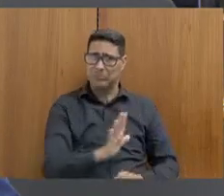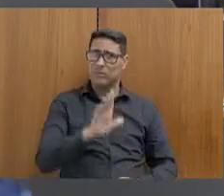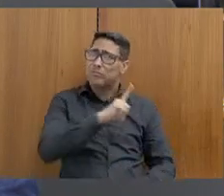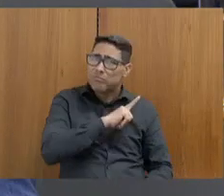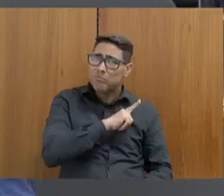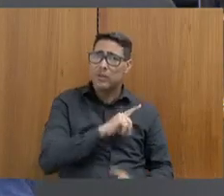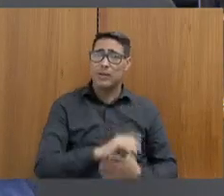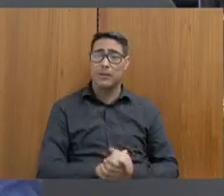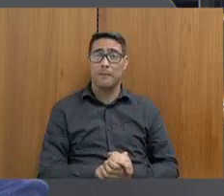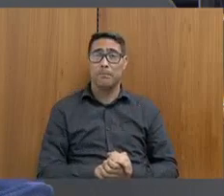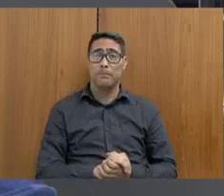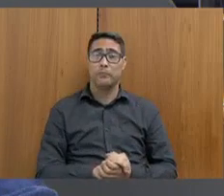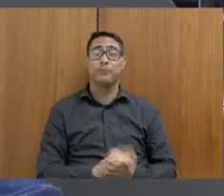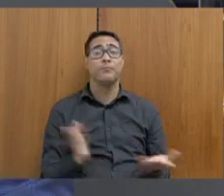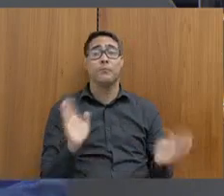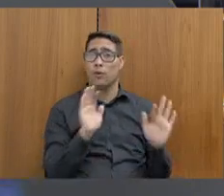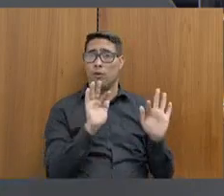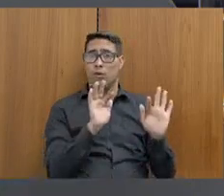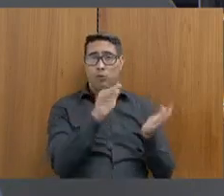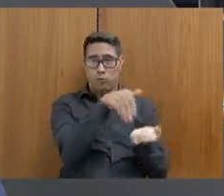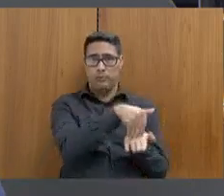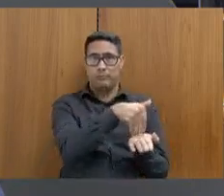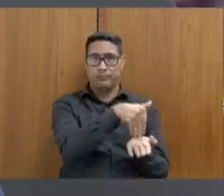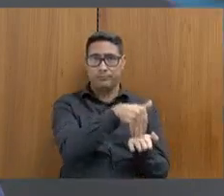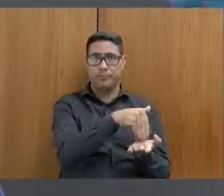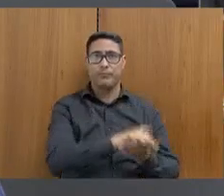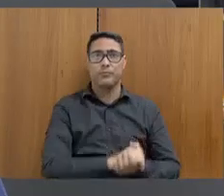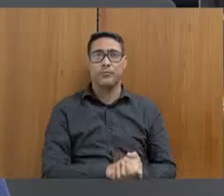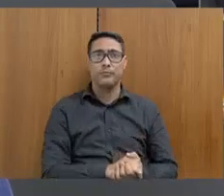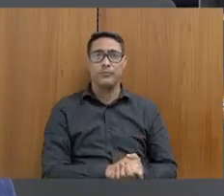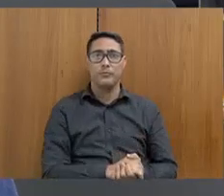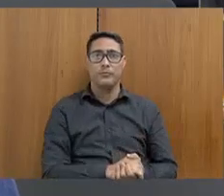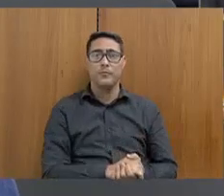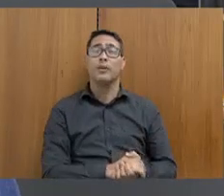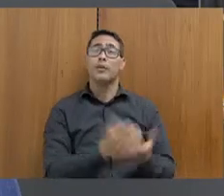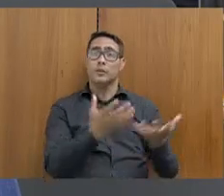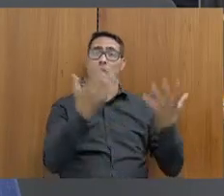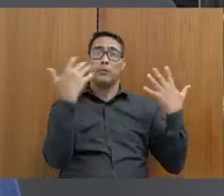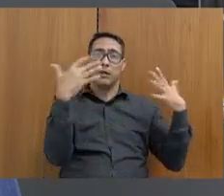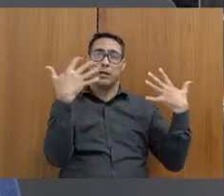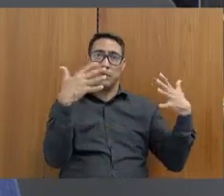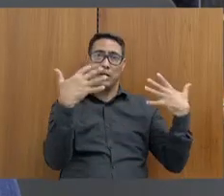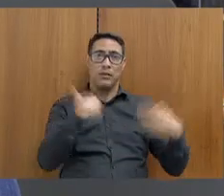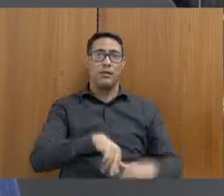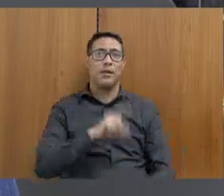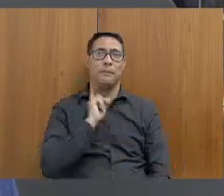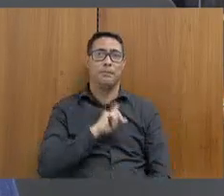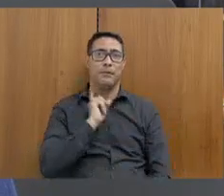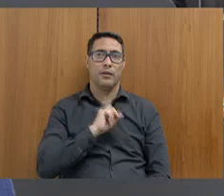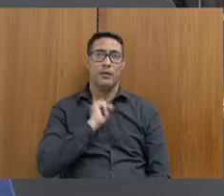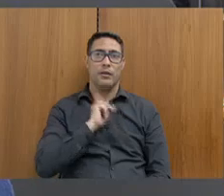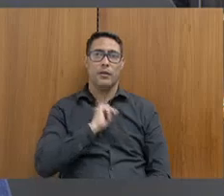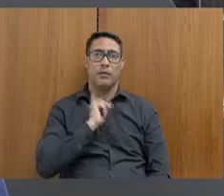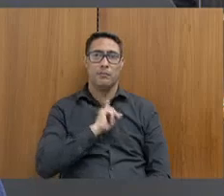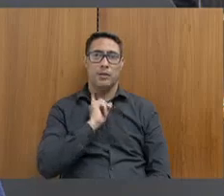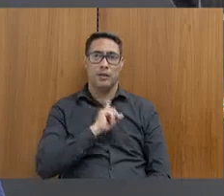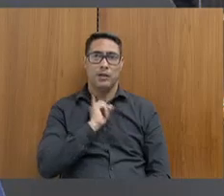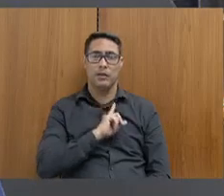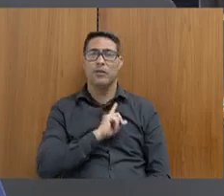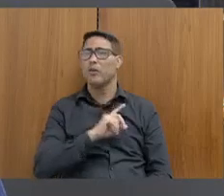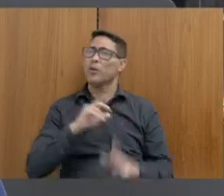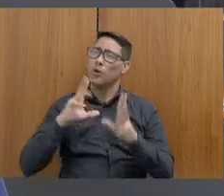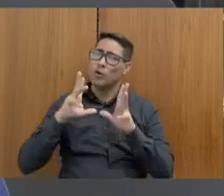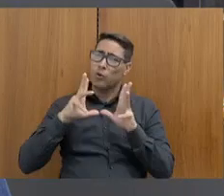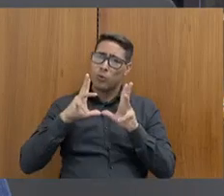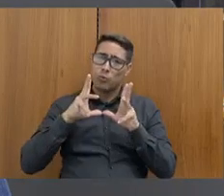e, para encerrar, eu gostaria de parabenizar Minas Gerais, o senhor e todas as